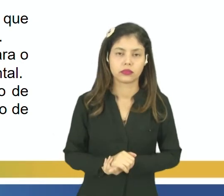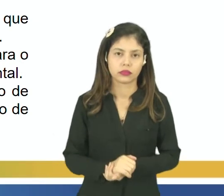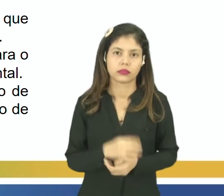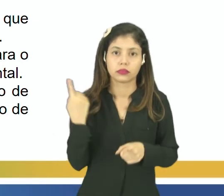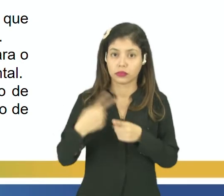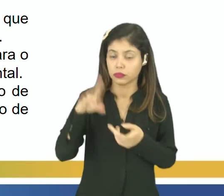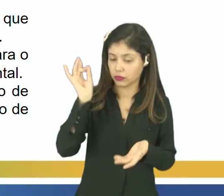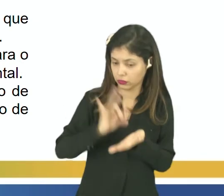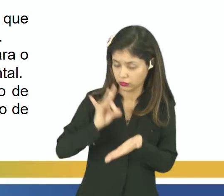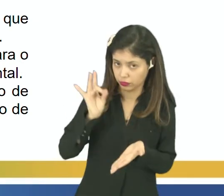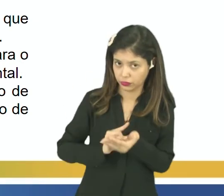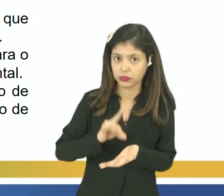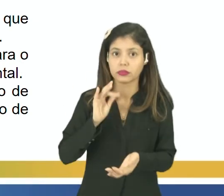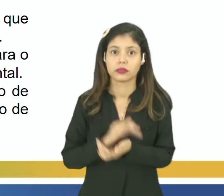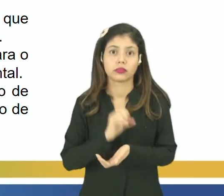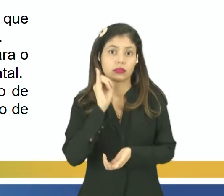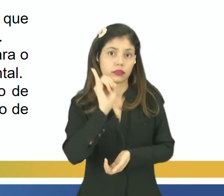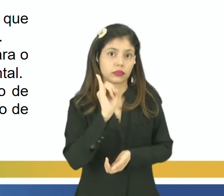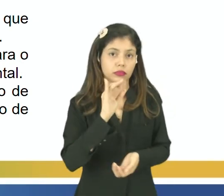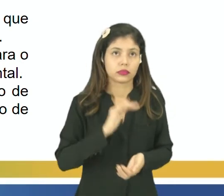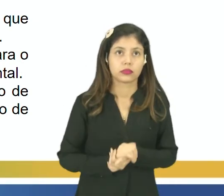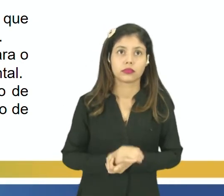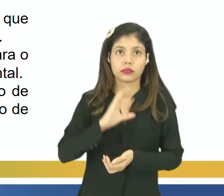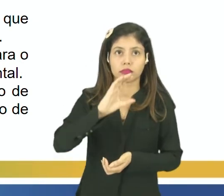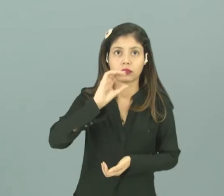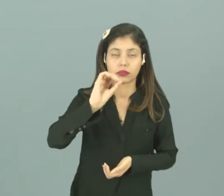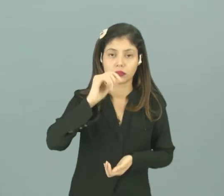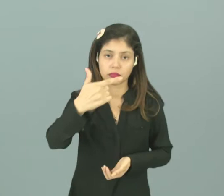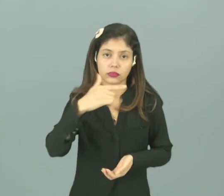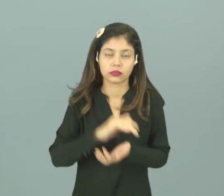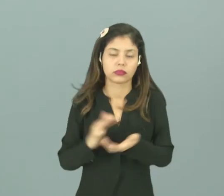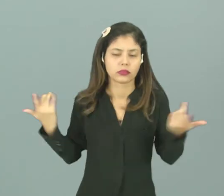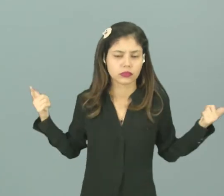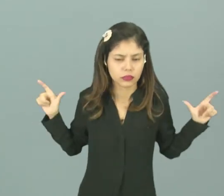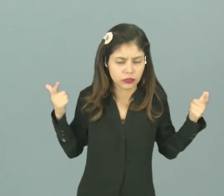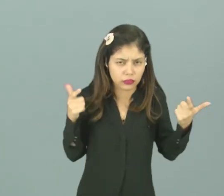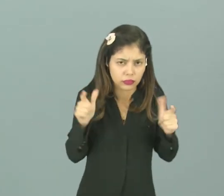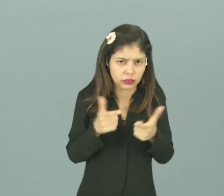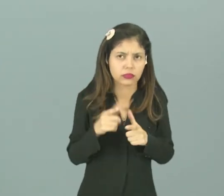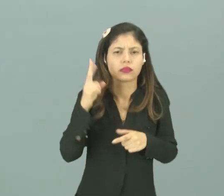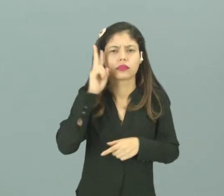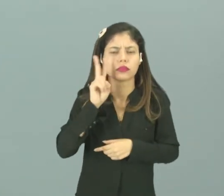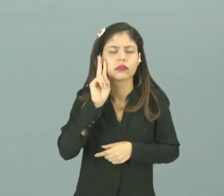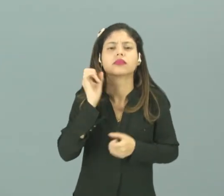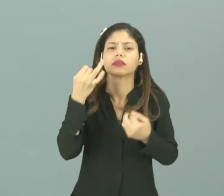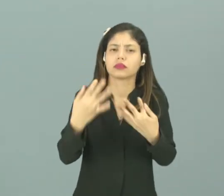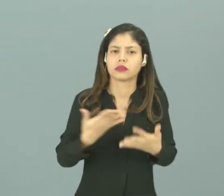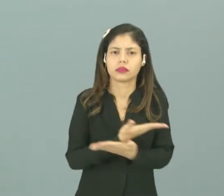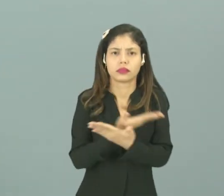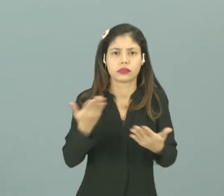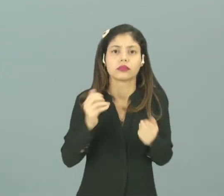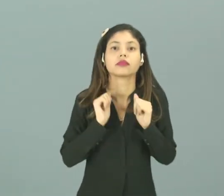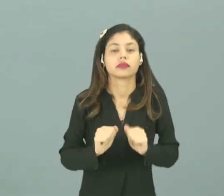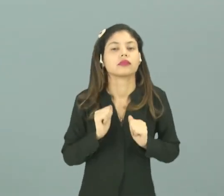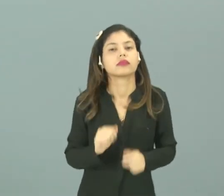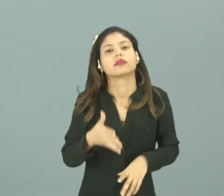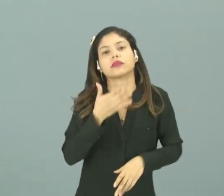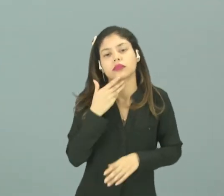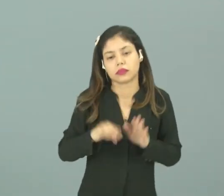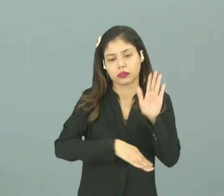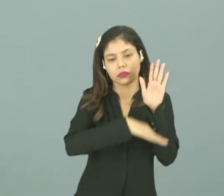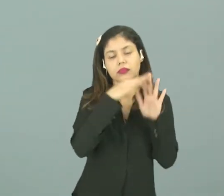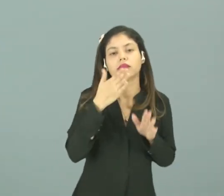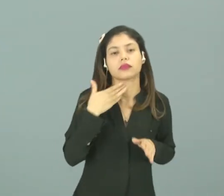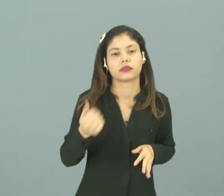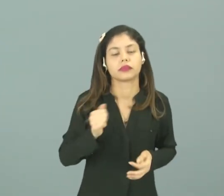Porque, na verdade, se o CO2 fosse diminuído, lembra que eu até coloquei lá para vocês que poderia ser uma das medidas de